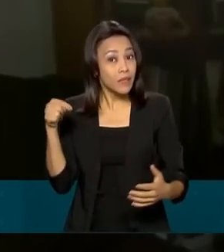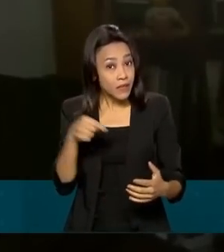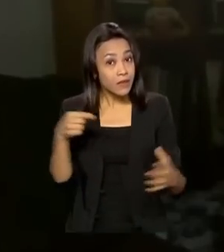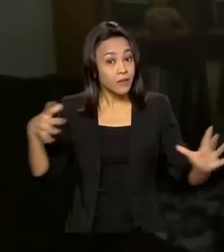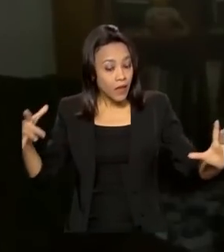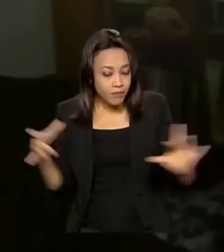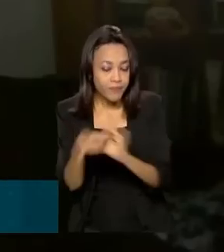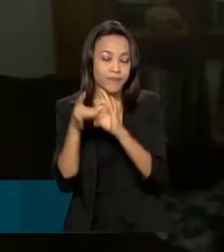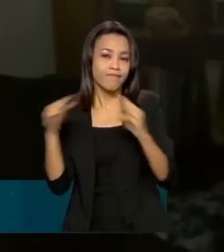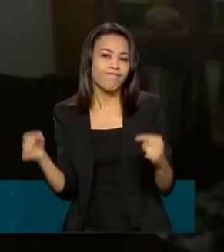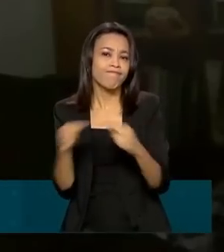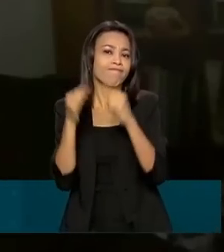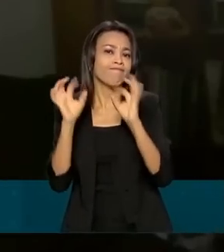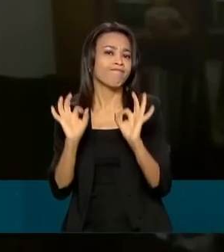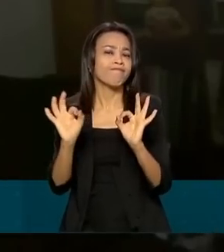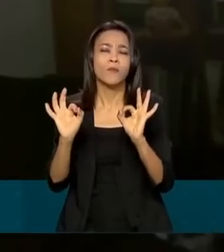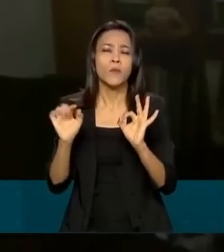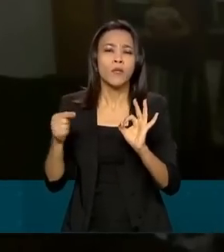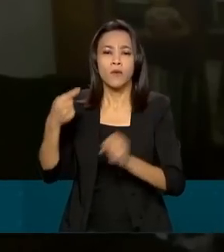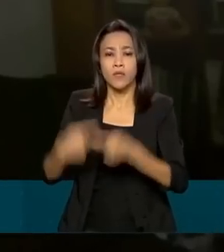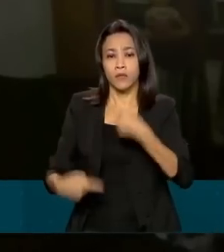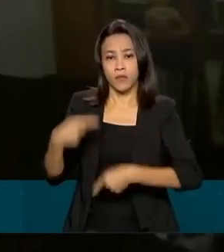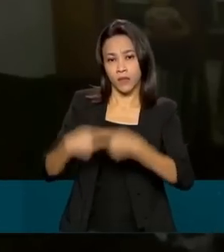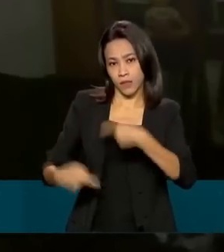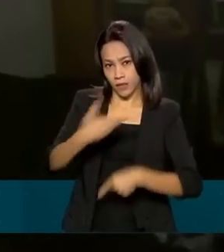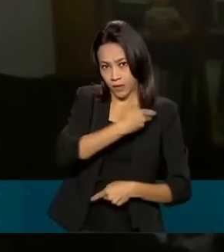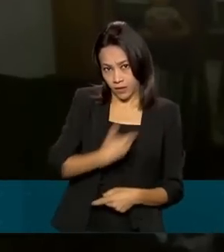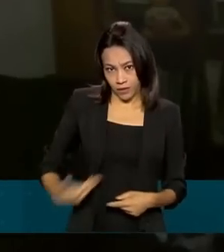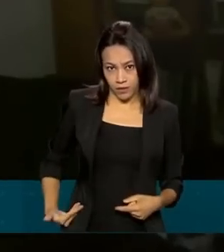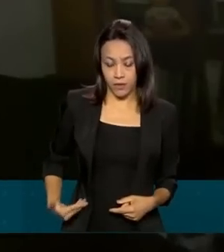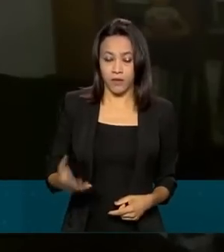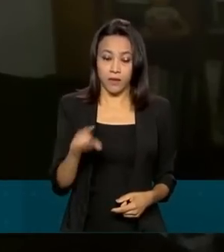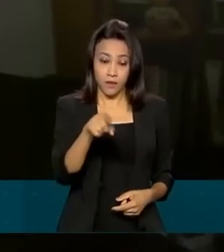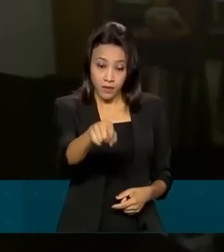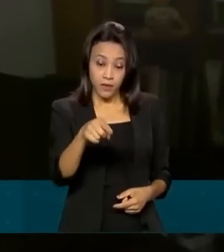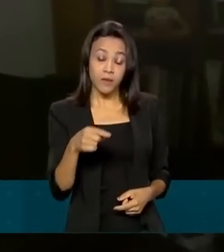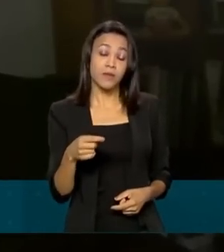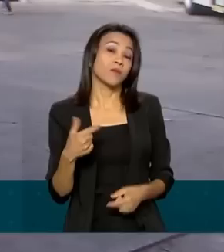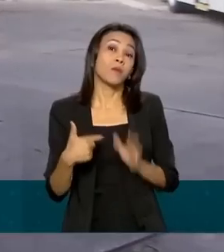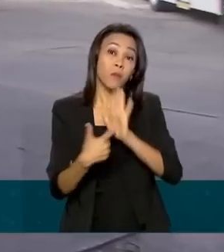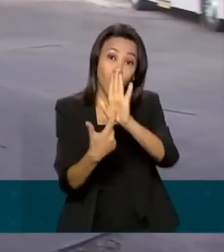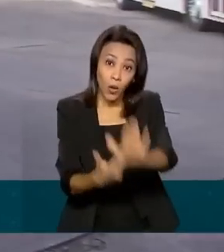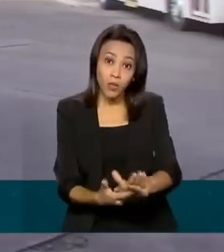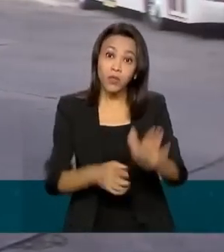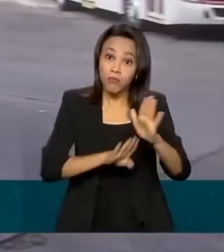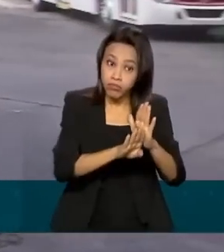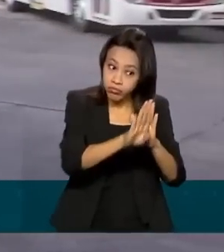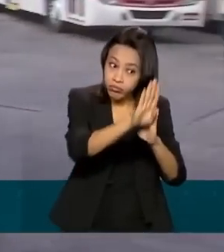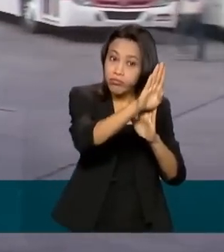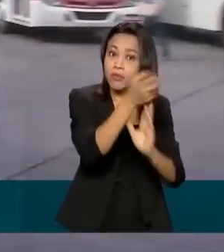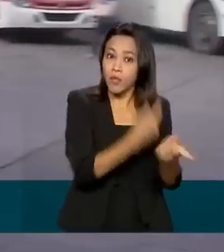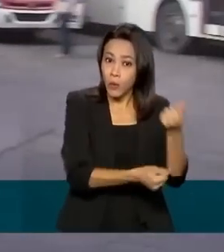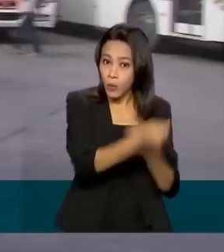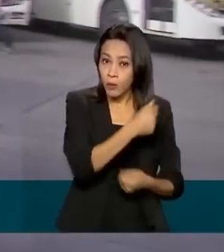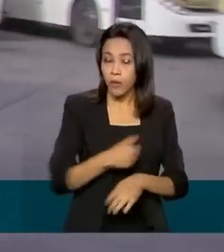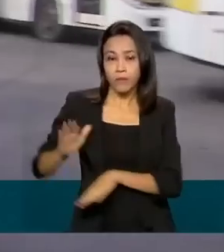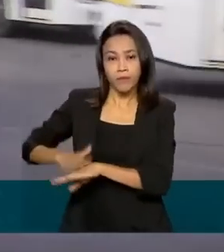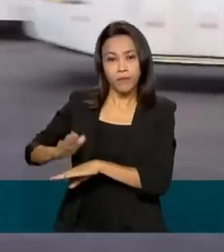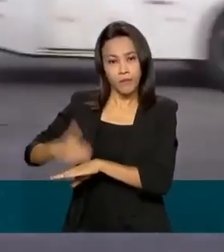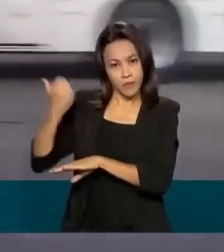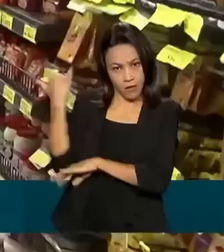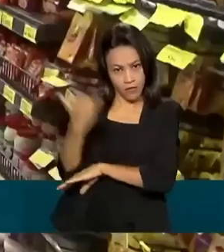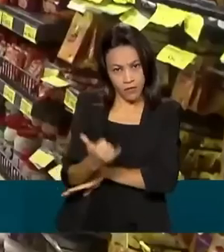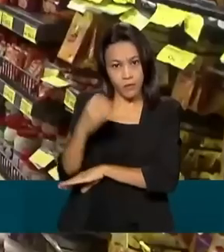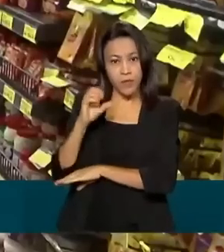adotando, no sentido de segurar a inflação, de um lado, e estimular o crescimento da economia. Segundo o IBGE, além dos